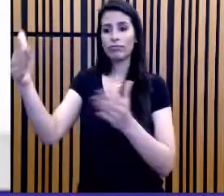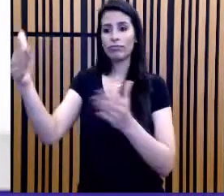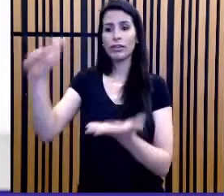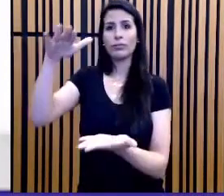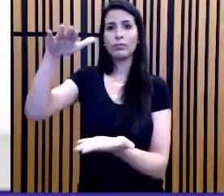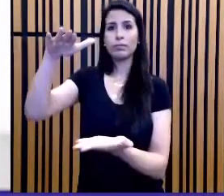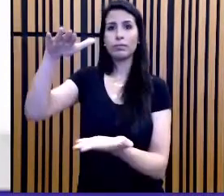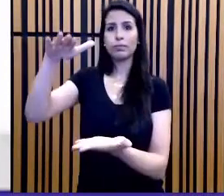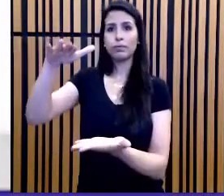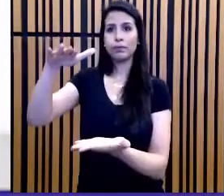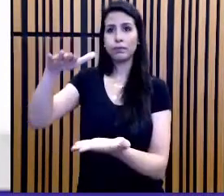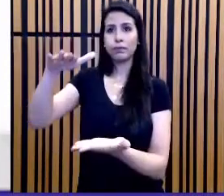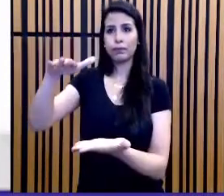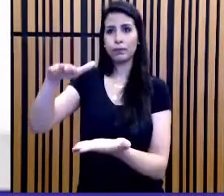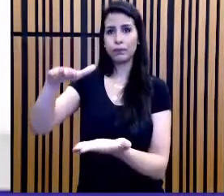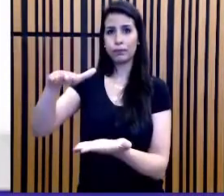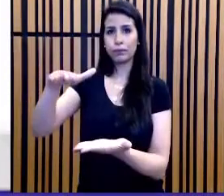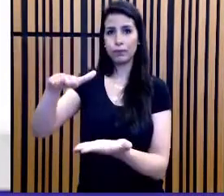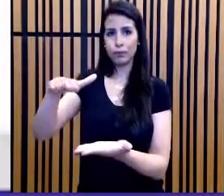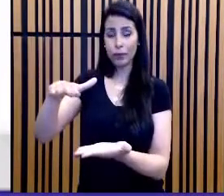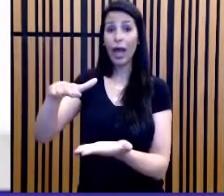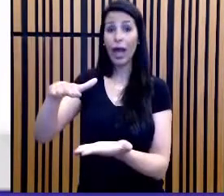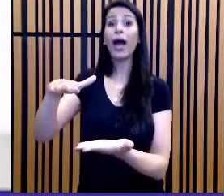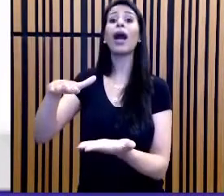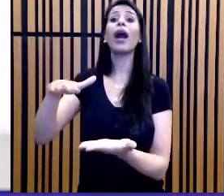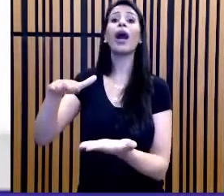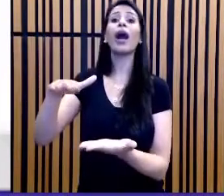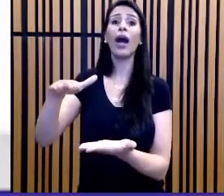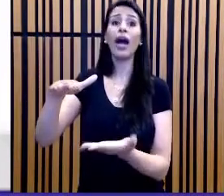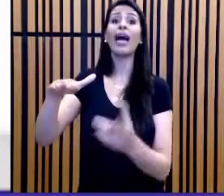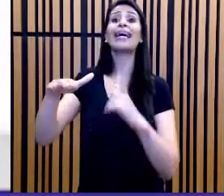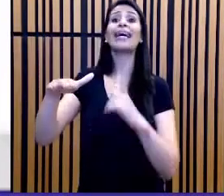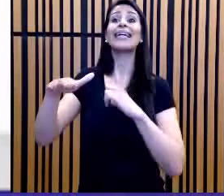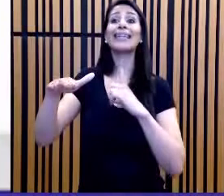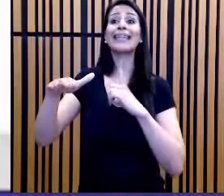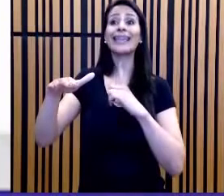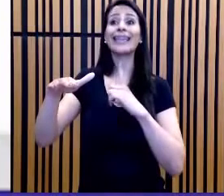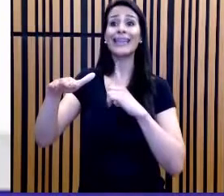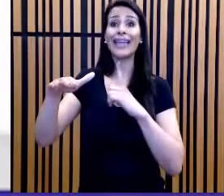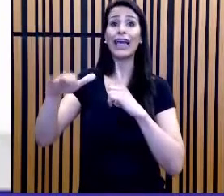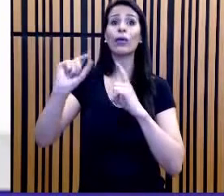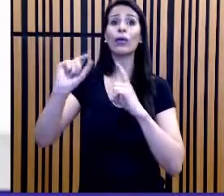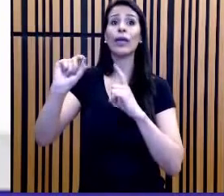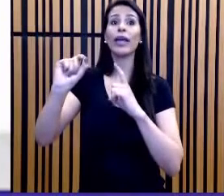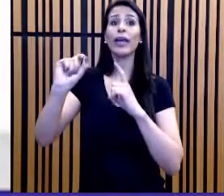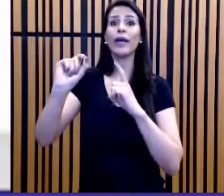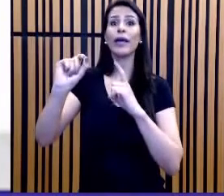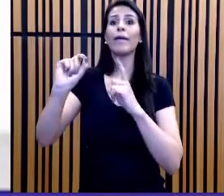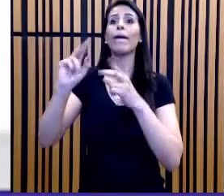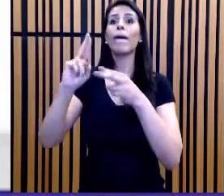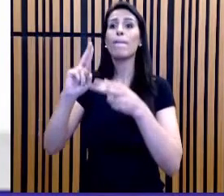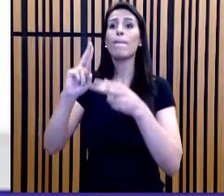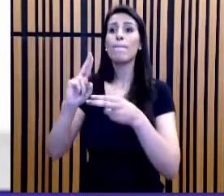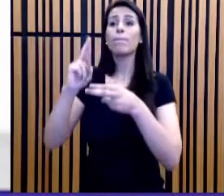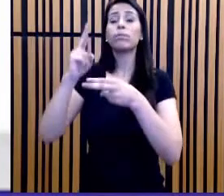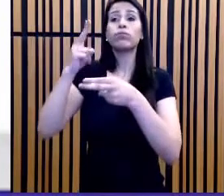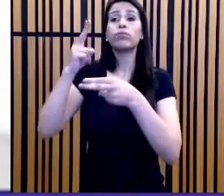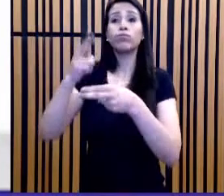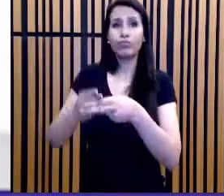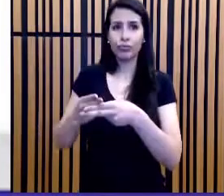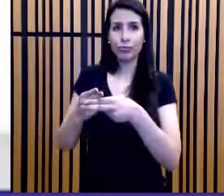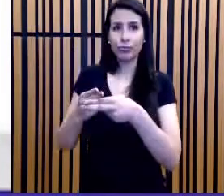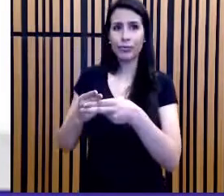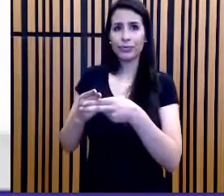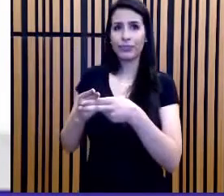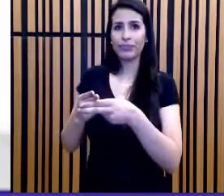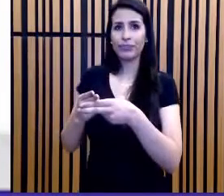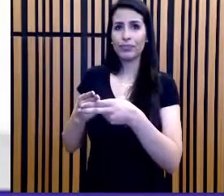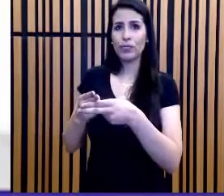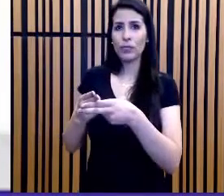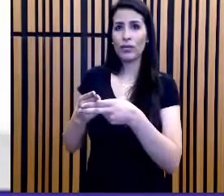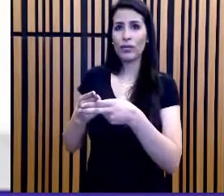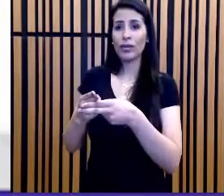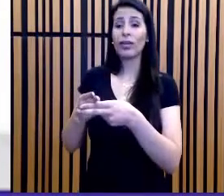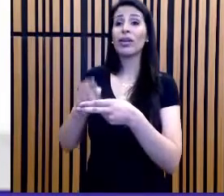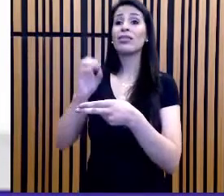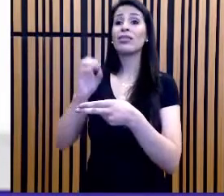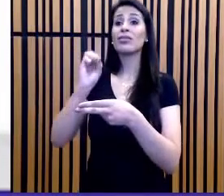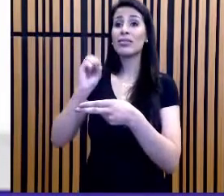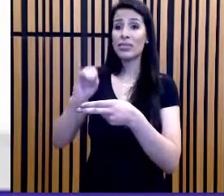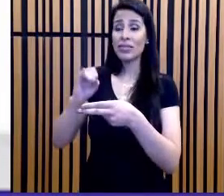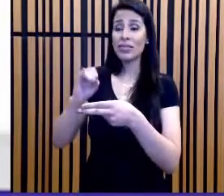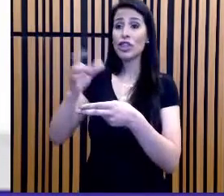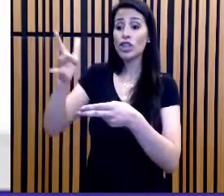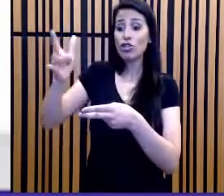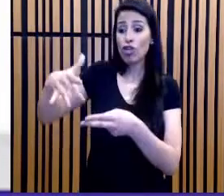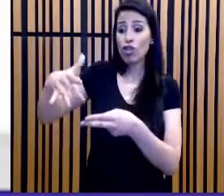funcionamento do sistema, certo? É uma informação de caráter qualitativo, mas pode ser importante, quando o volume restante da